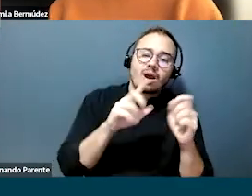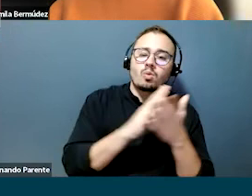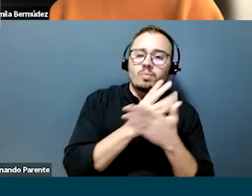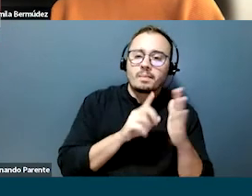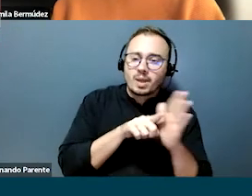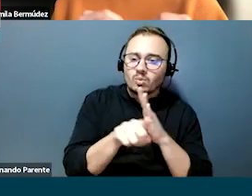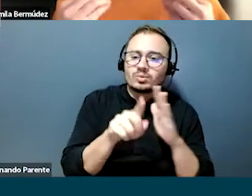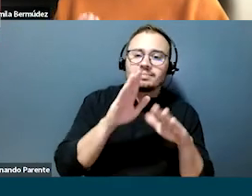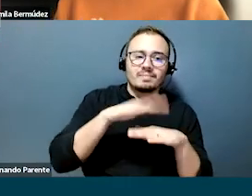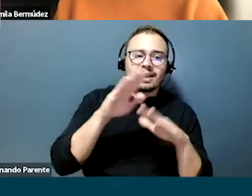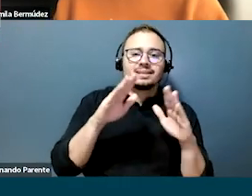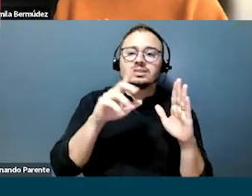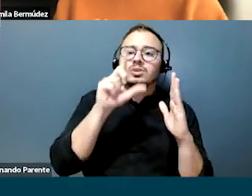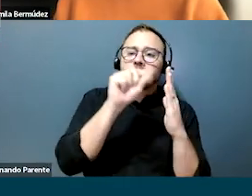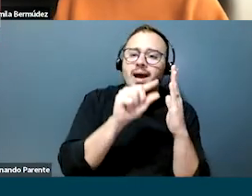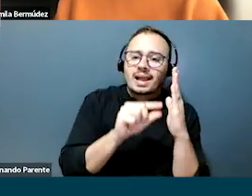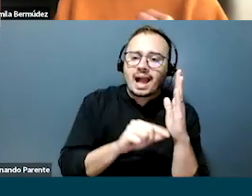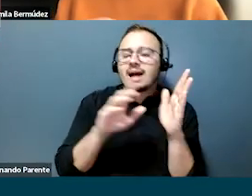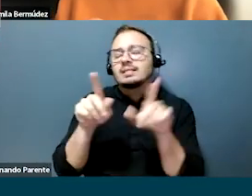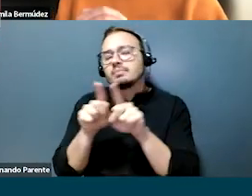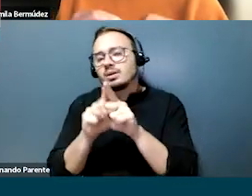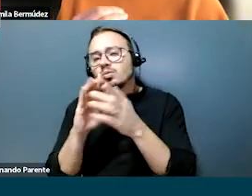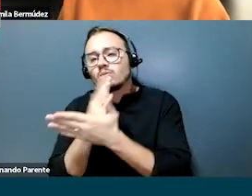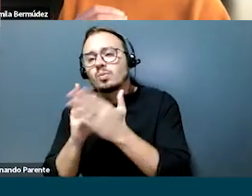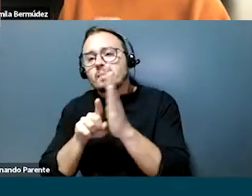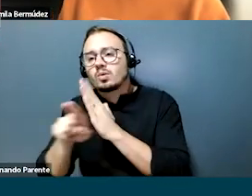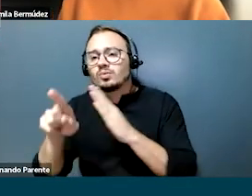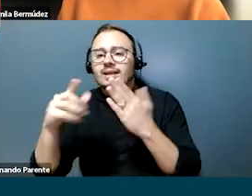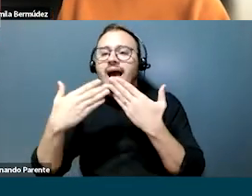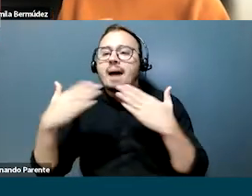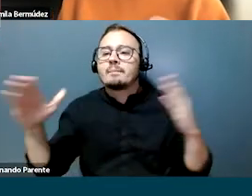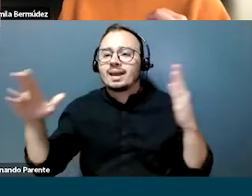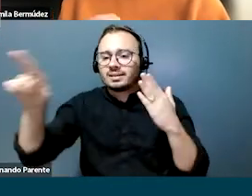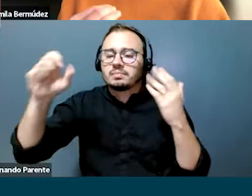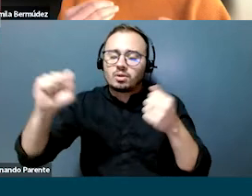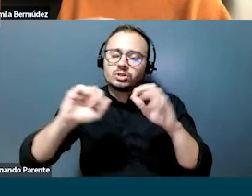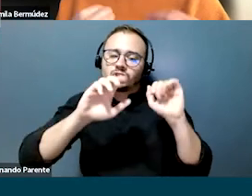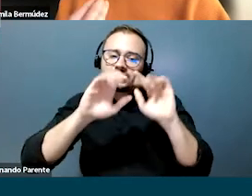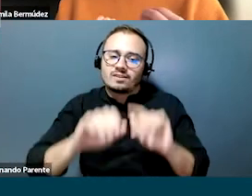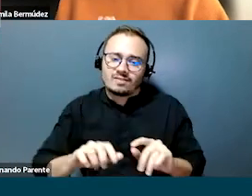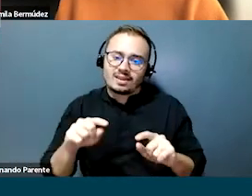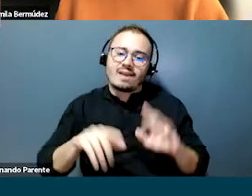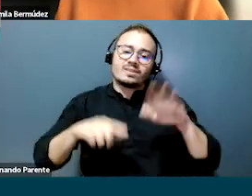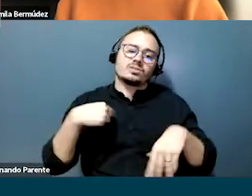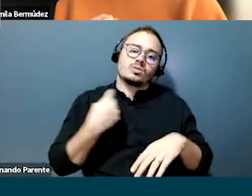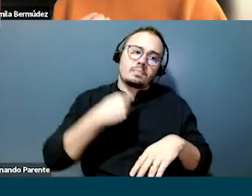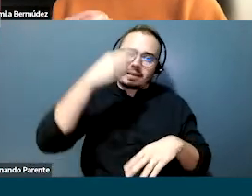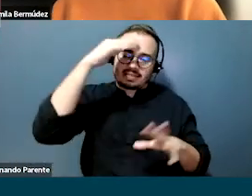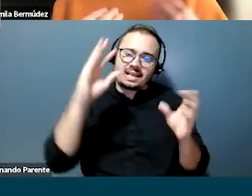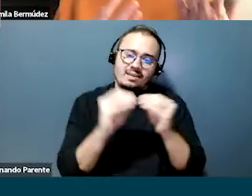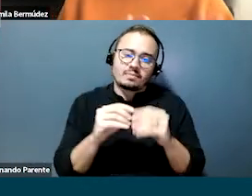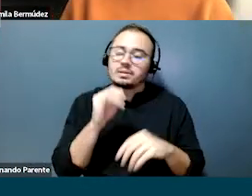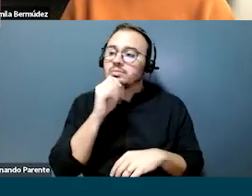com perguntas fechadas, o nosso entendimento sobre aspectos que a gente não tinha acesso dentro da nossa base, e a gente estava inferindo muitas vezes.